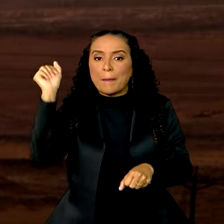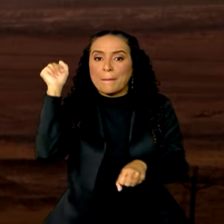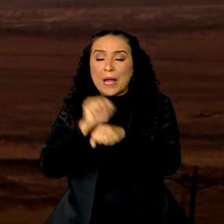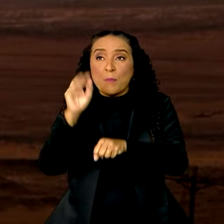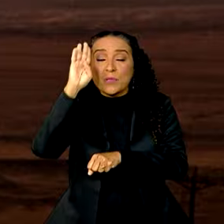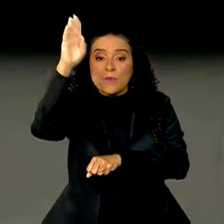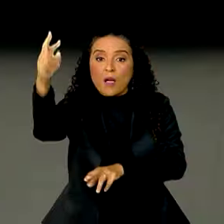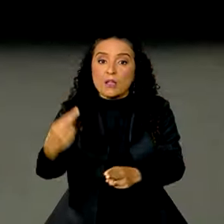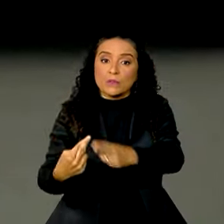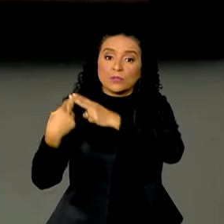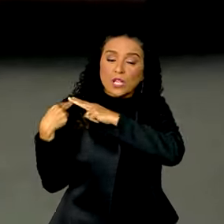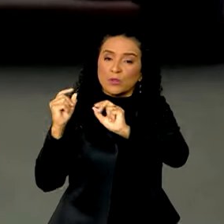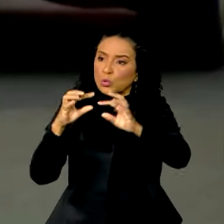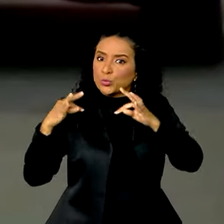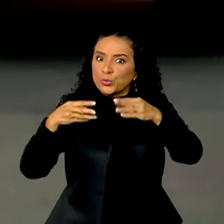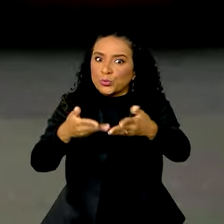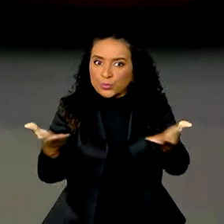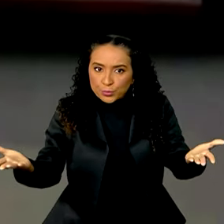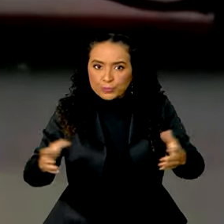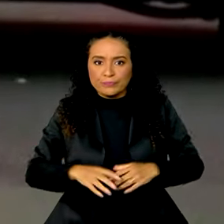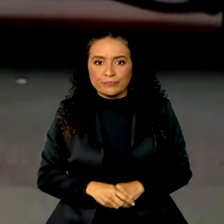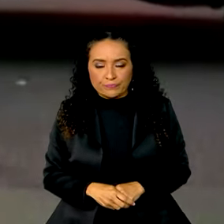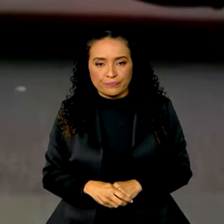principal responsável por tudo isso.